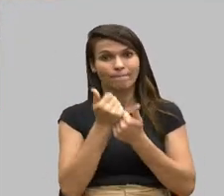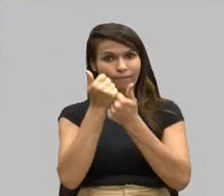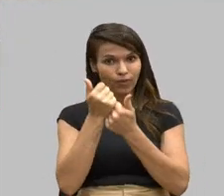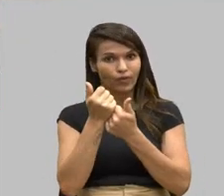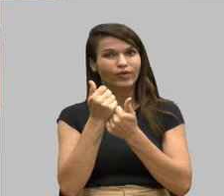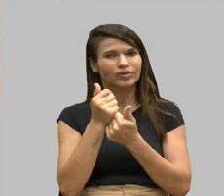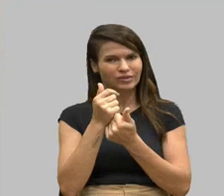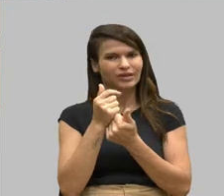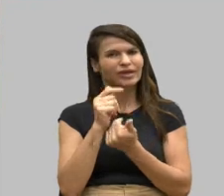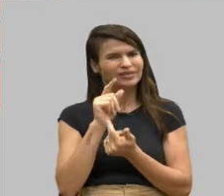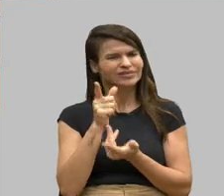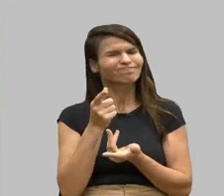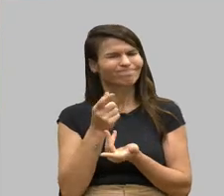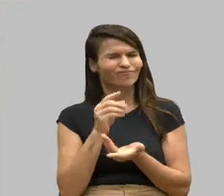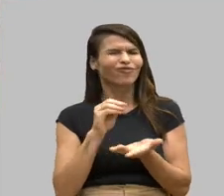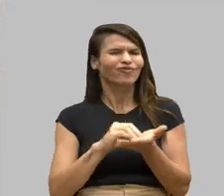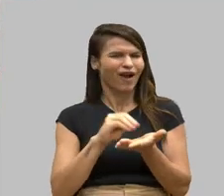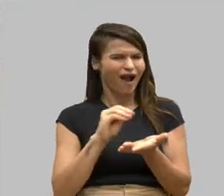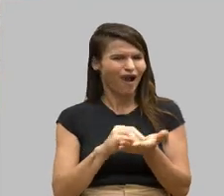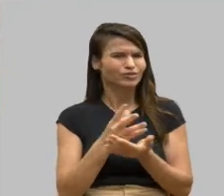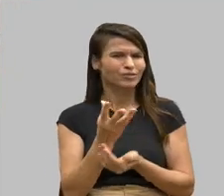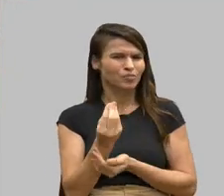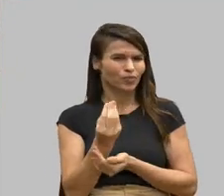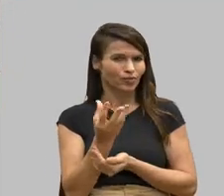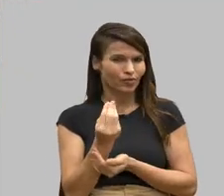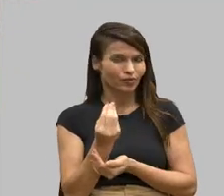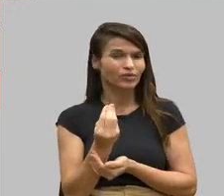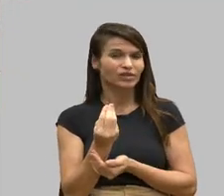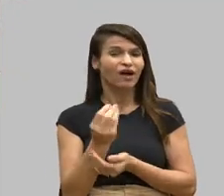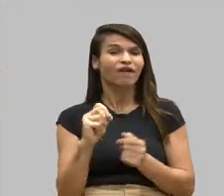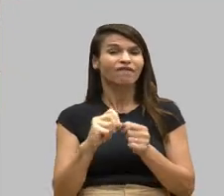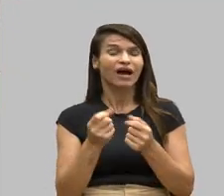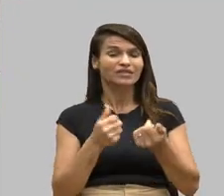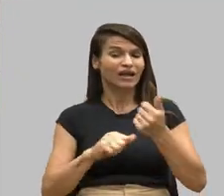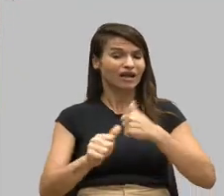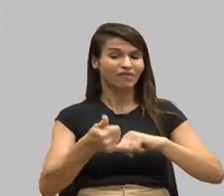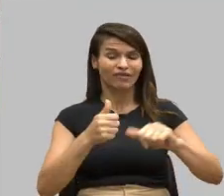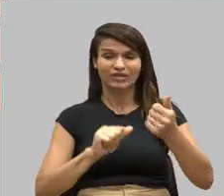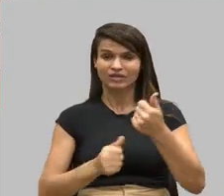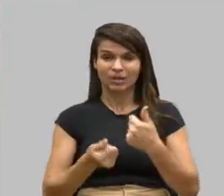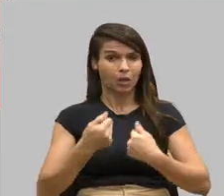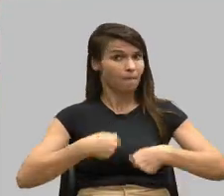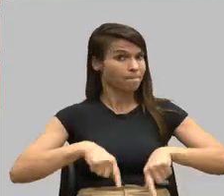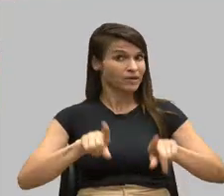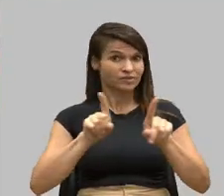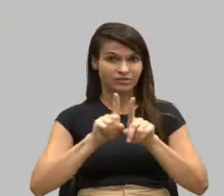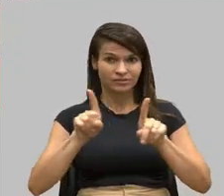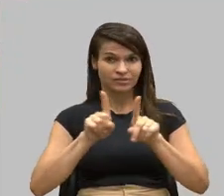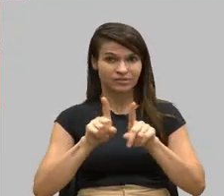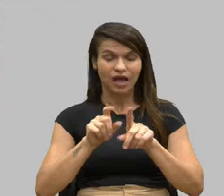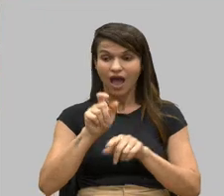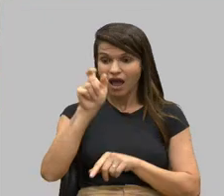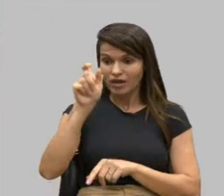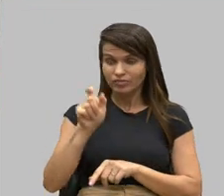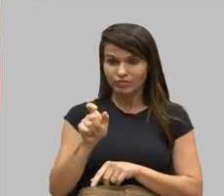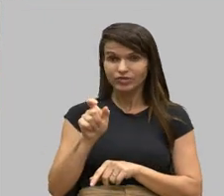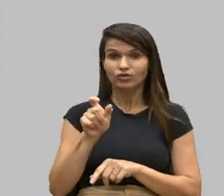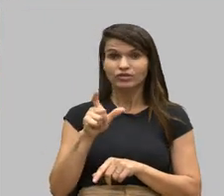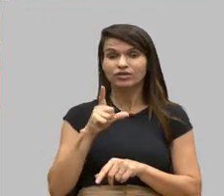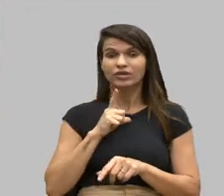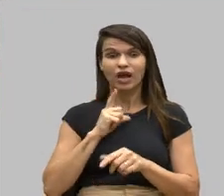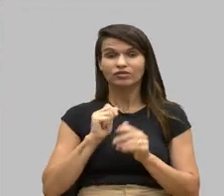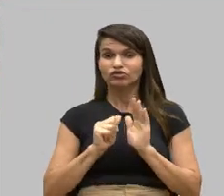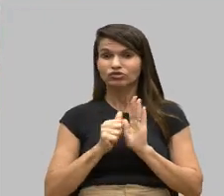muito resistente. Fazem ainda essa avaliação que não precisa. Como fala assim, as pessoas com síndrome de Down não